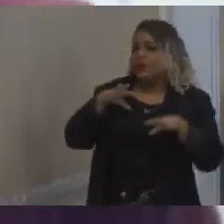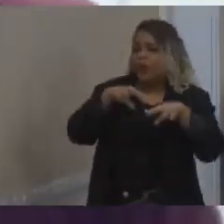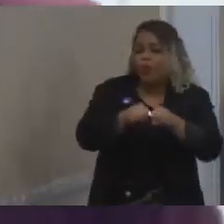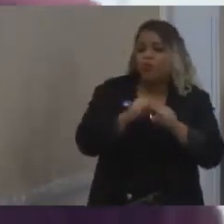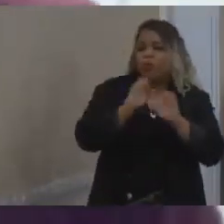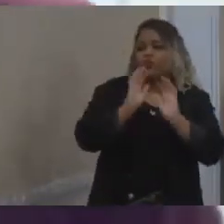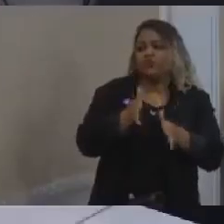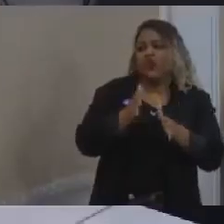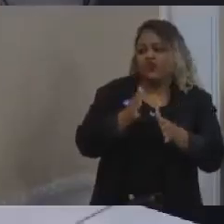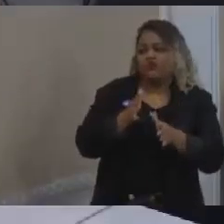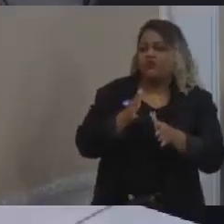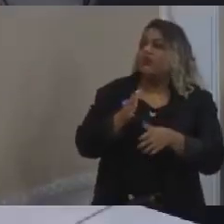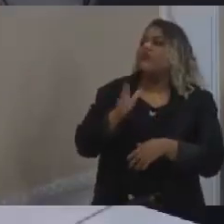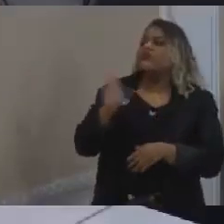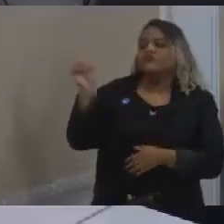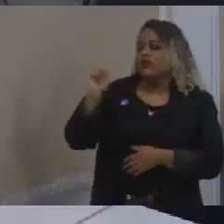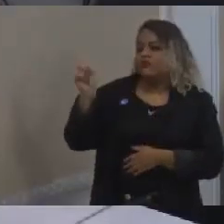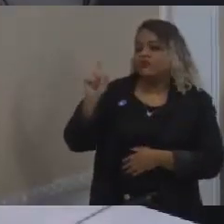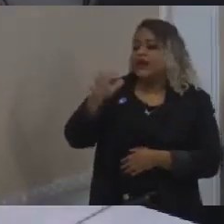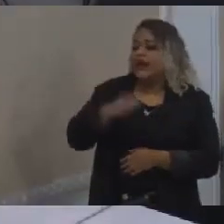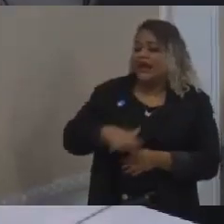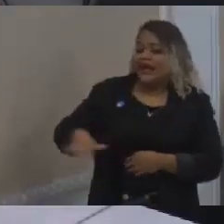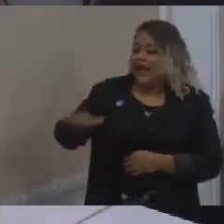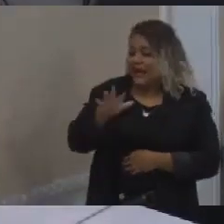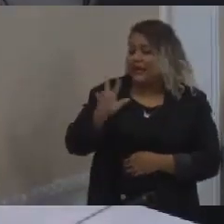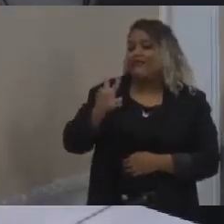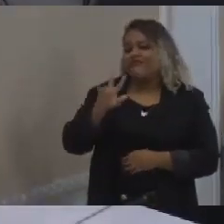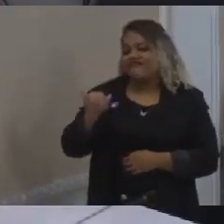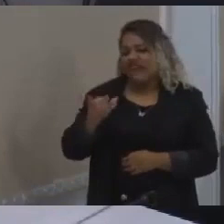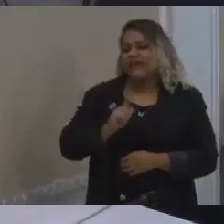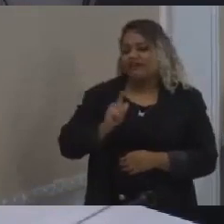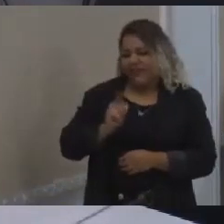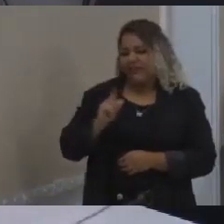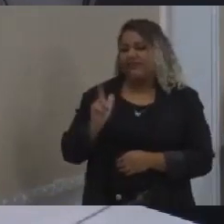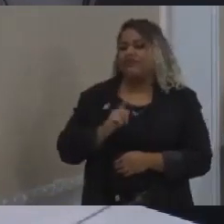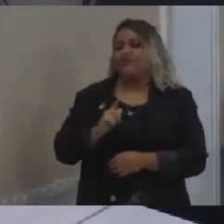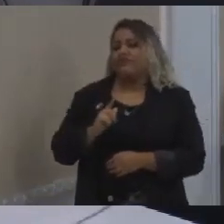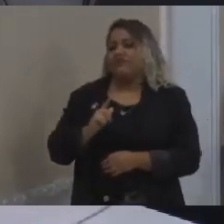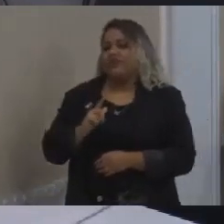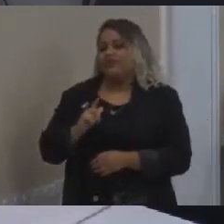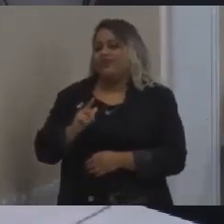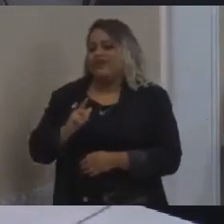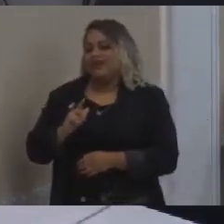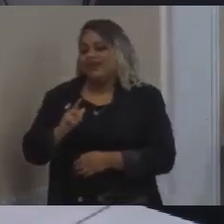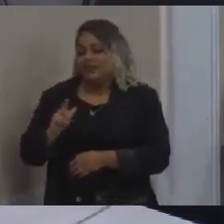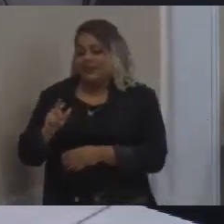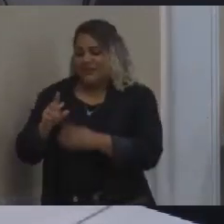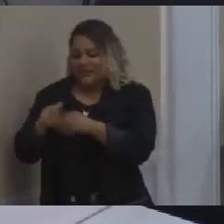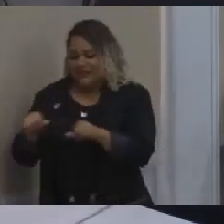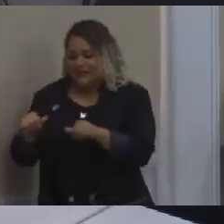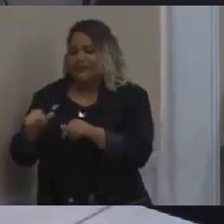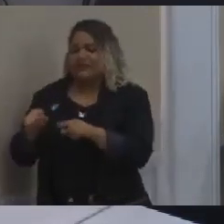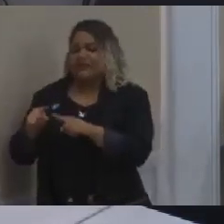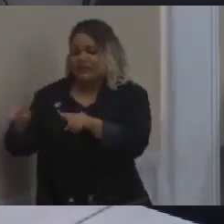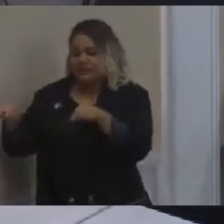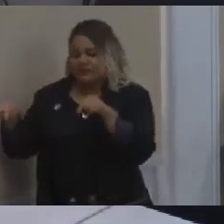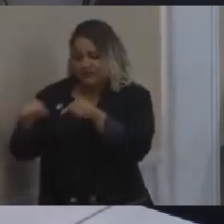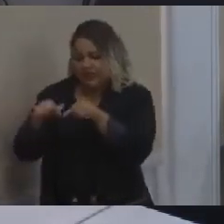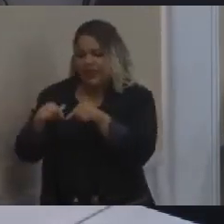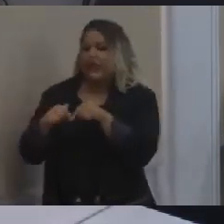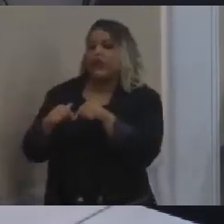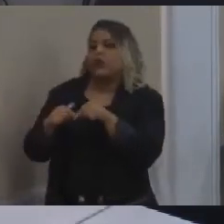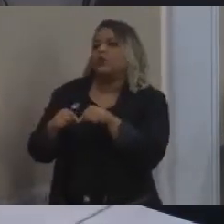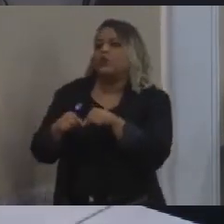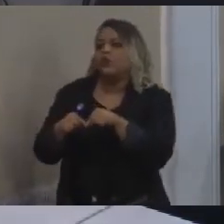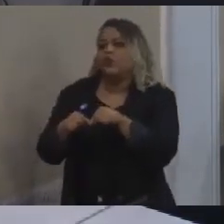Eu quero entender o seguinte, naquela área, vão se abrir espaços para que a Prefeitura direcione ações de